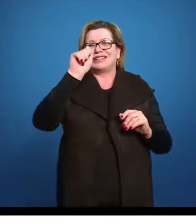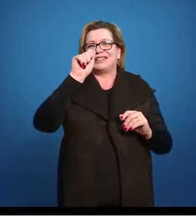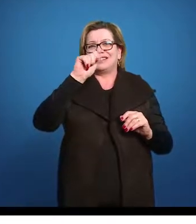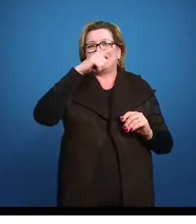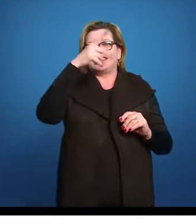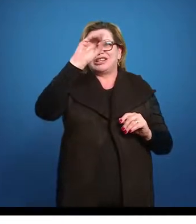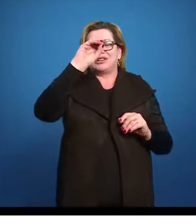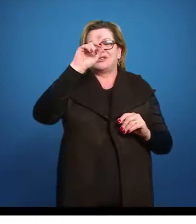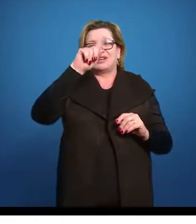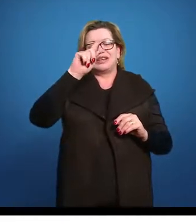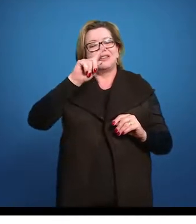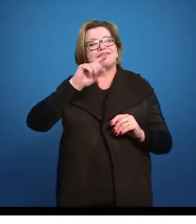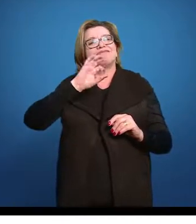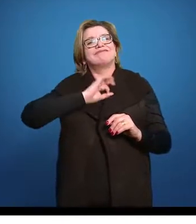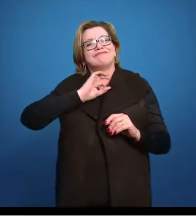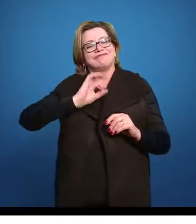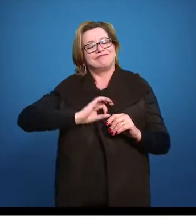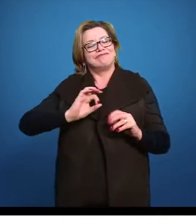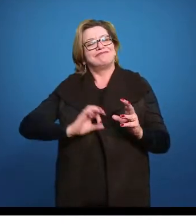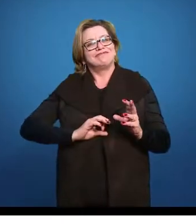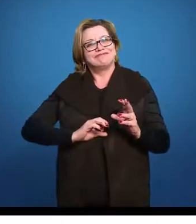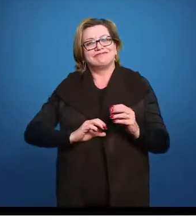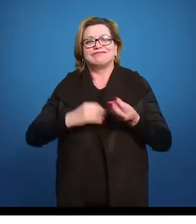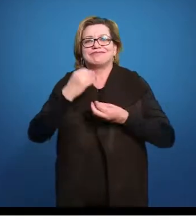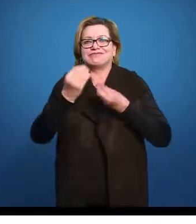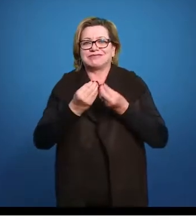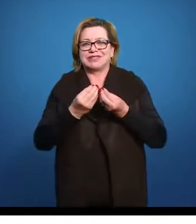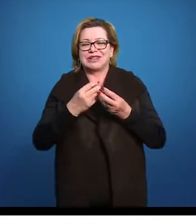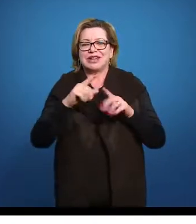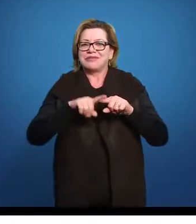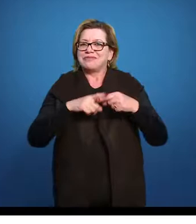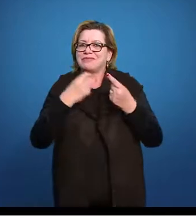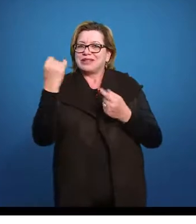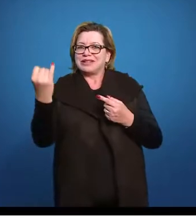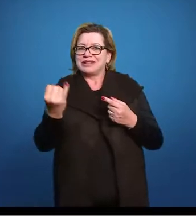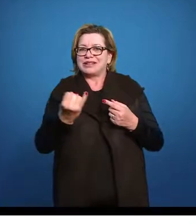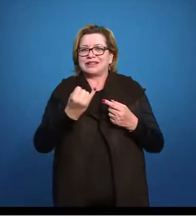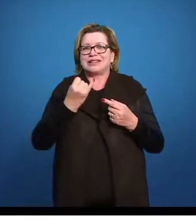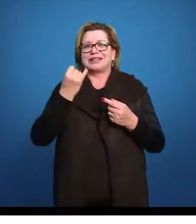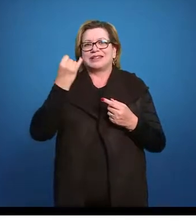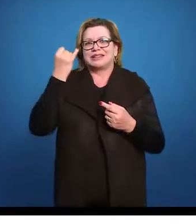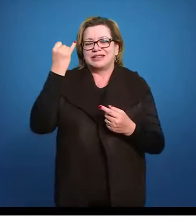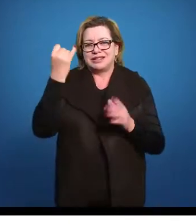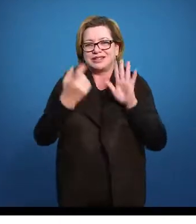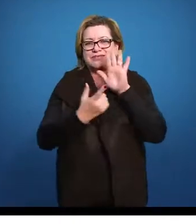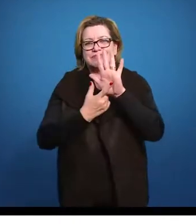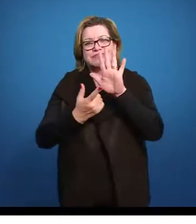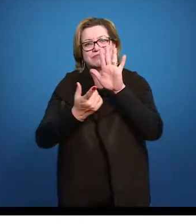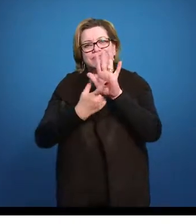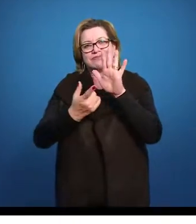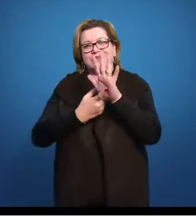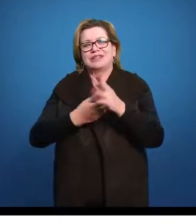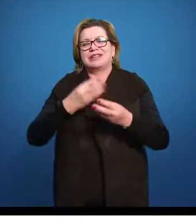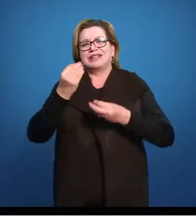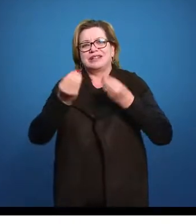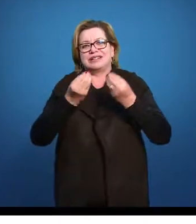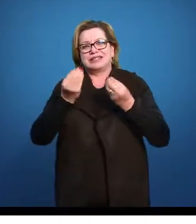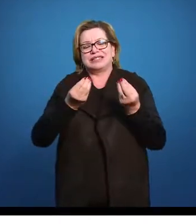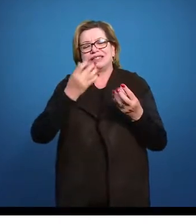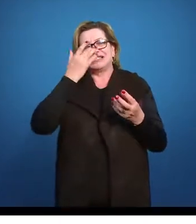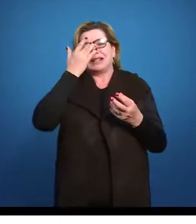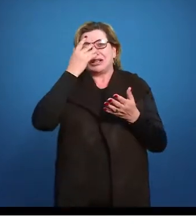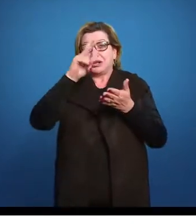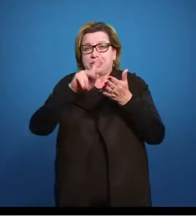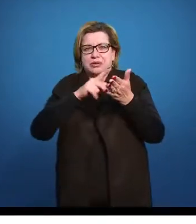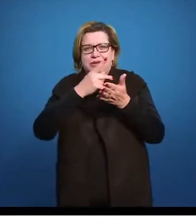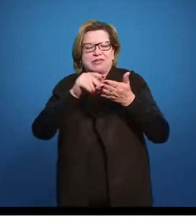Mas é importante dizer que, por mais que o poema do Basílio da Gama queira homenagear os portugueses, o Marquês de Pombal, e